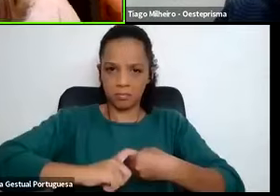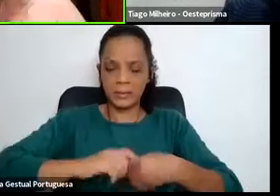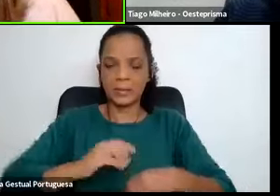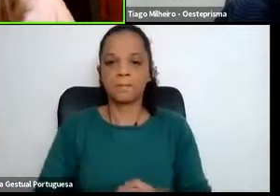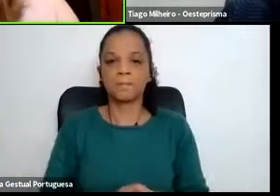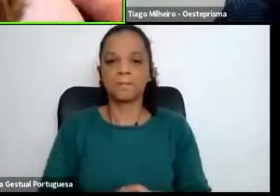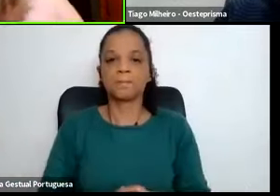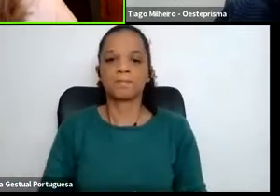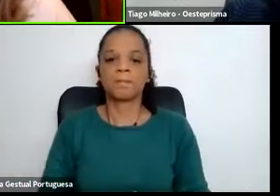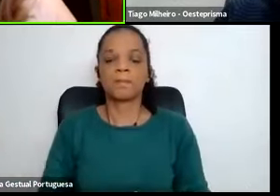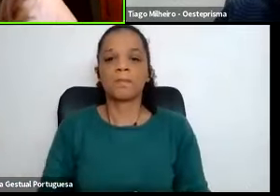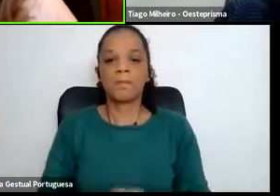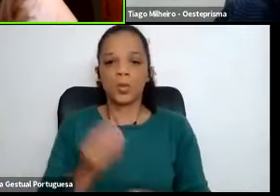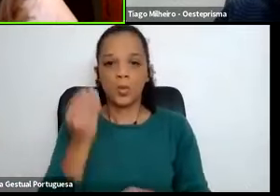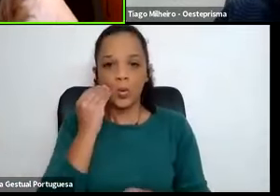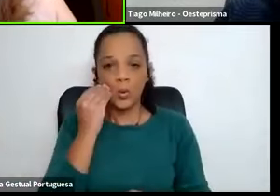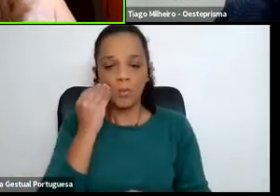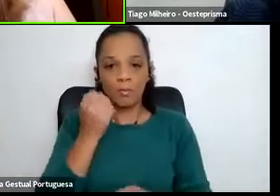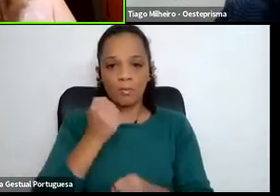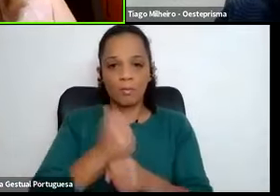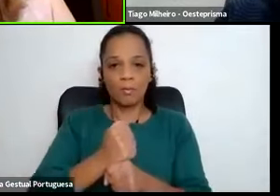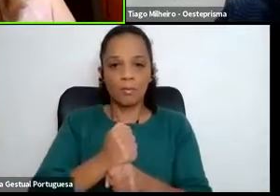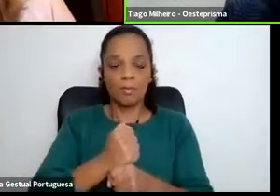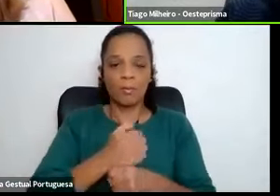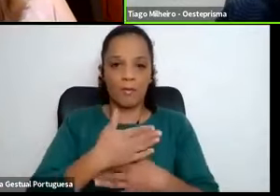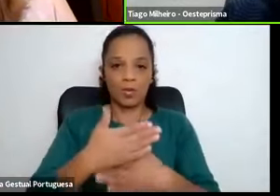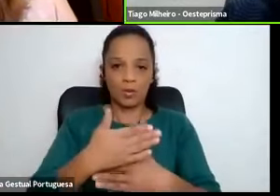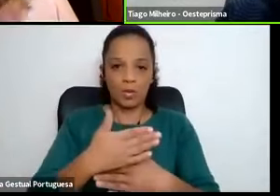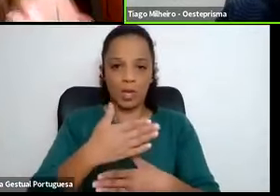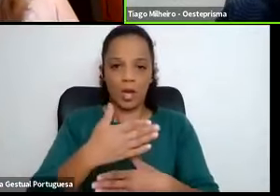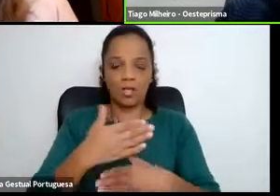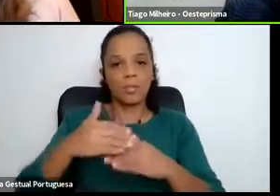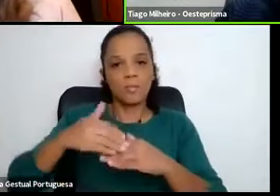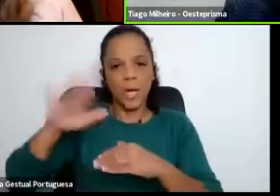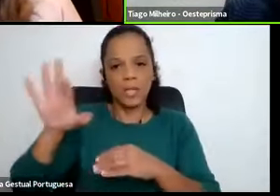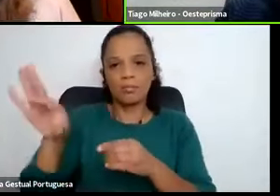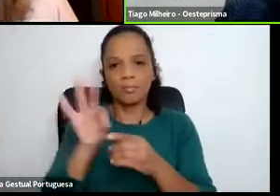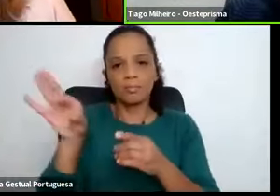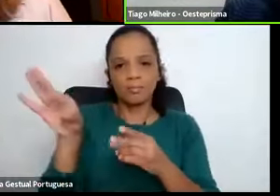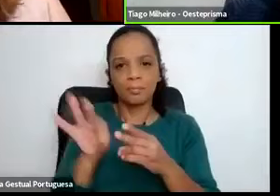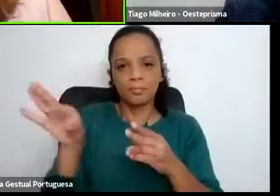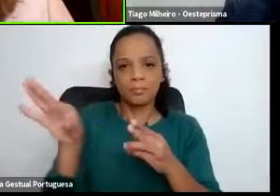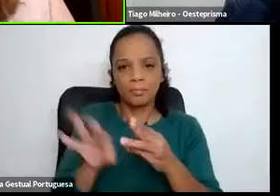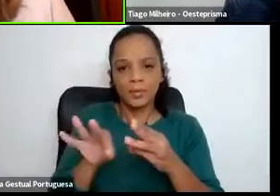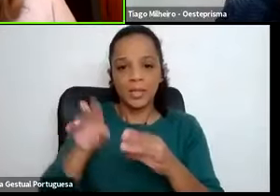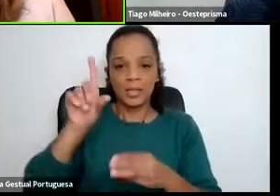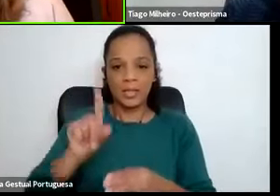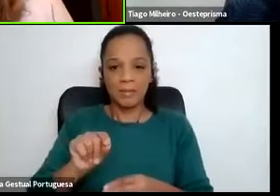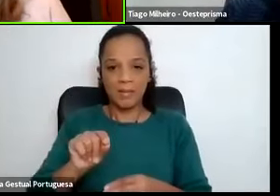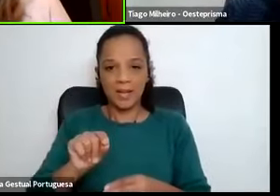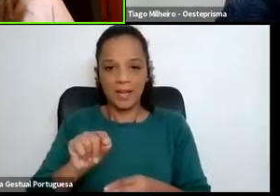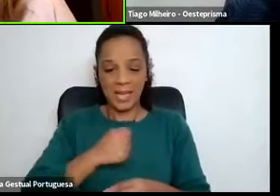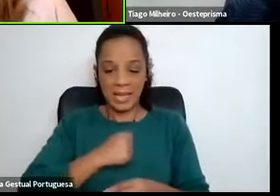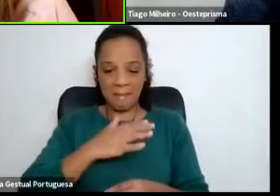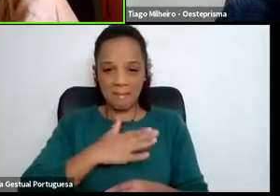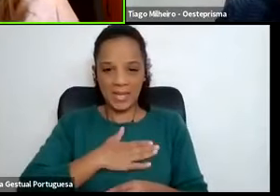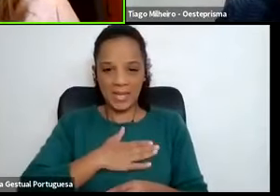quer no recrutamento de mais profissionais, quer em ações que a própria empresa